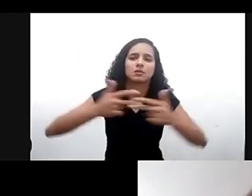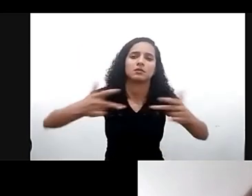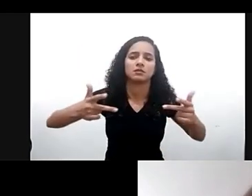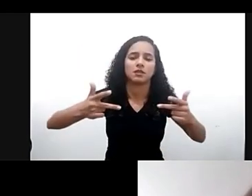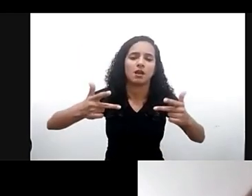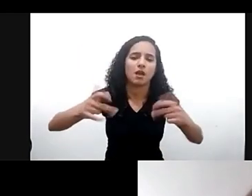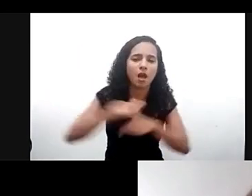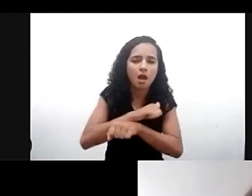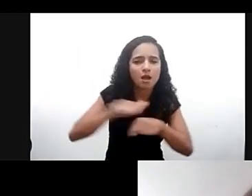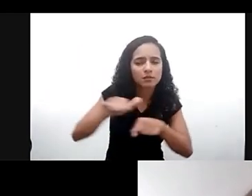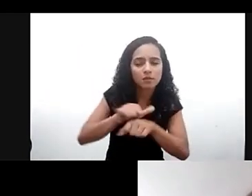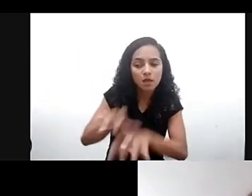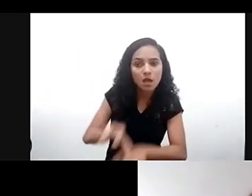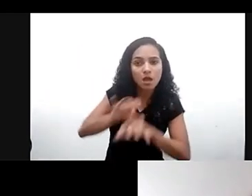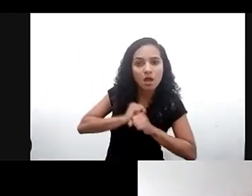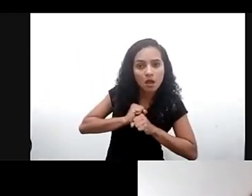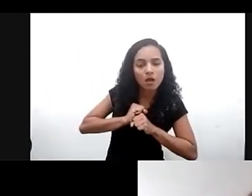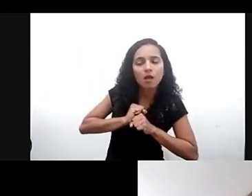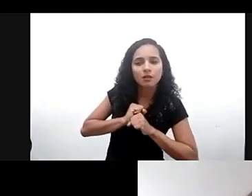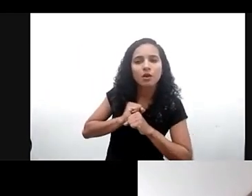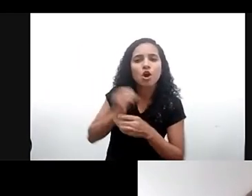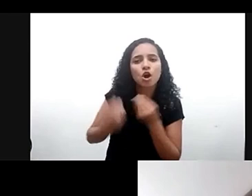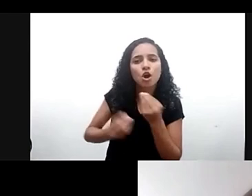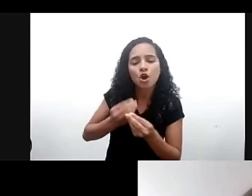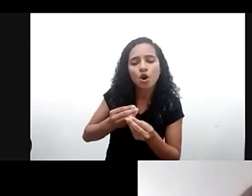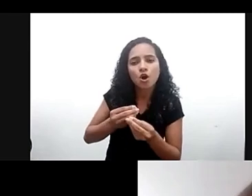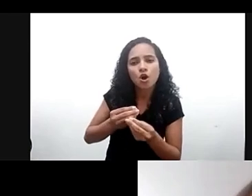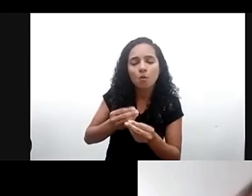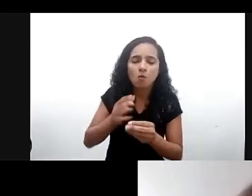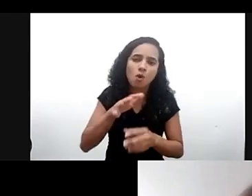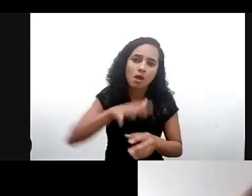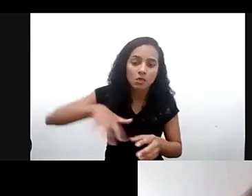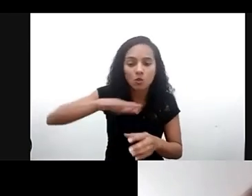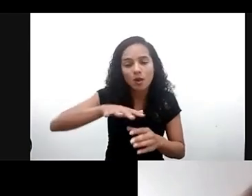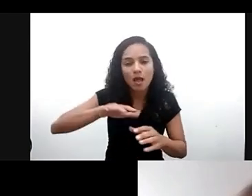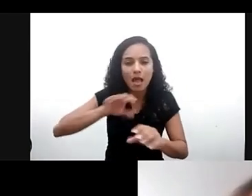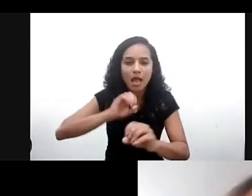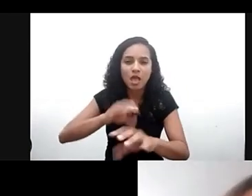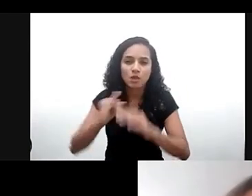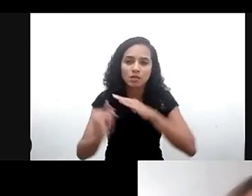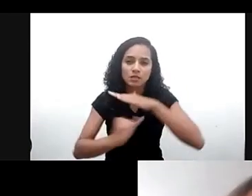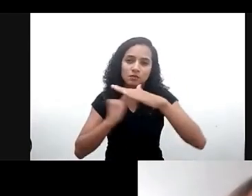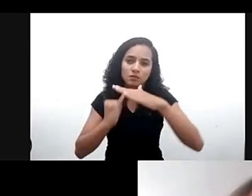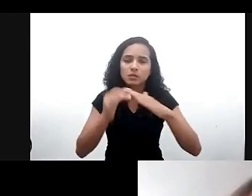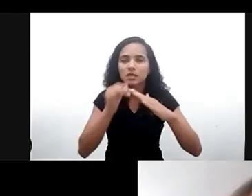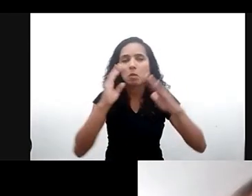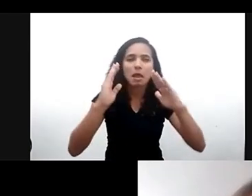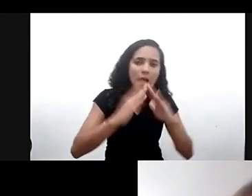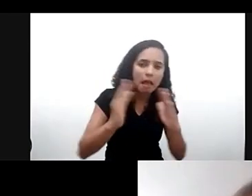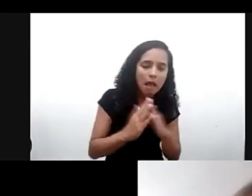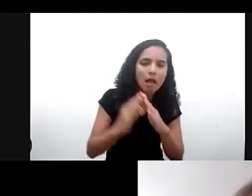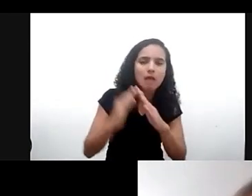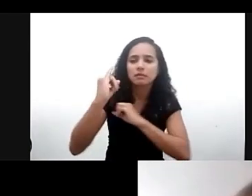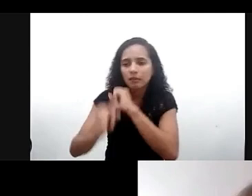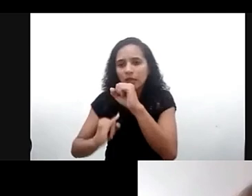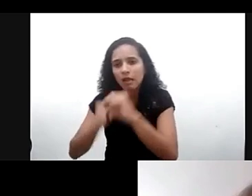adquirem em lugares de educação informal como sua residência internet a biblioteca e muitas